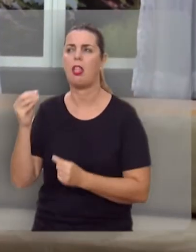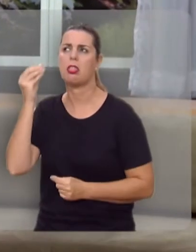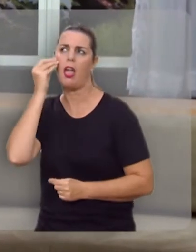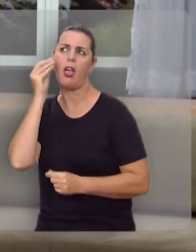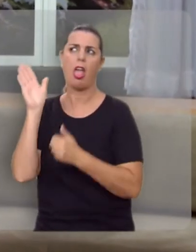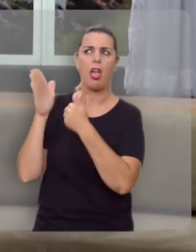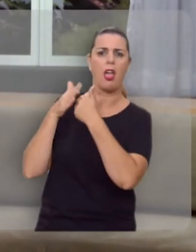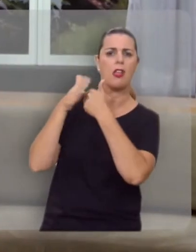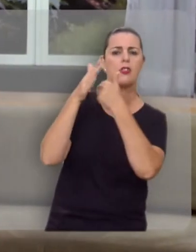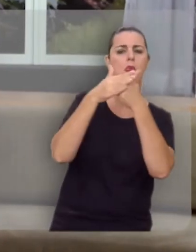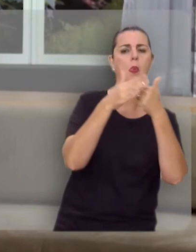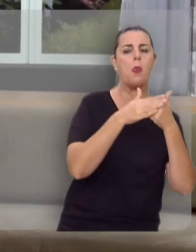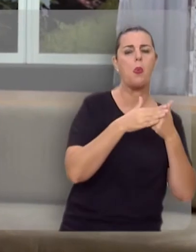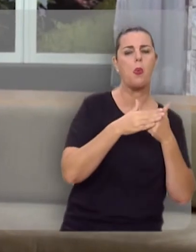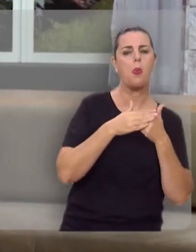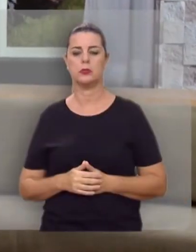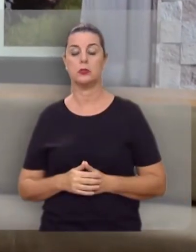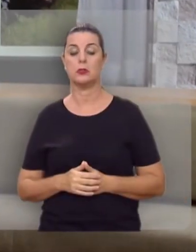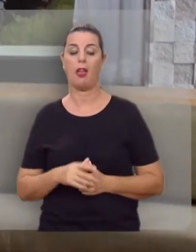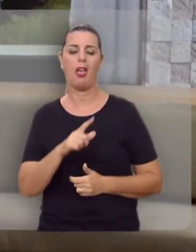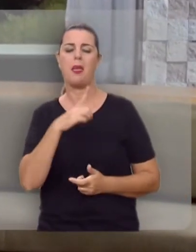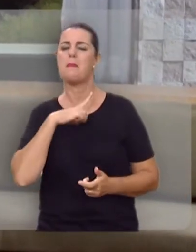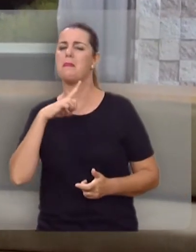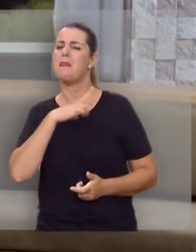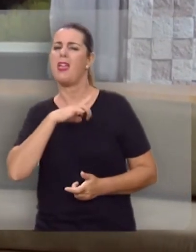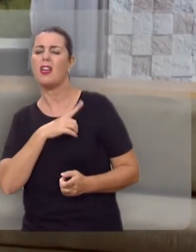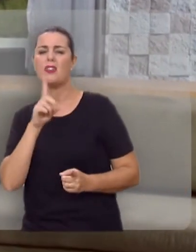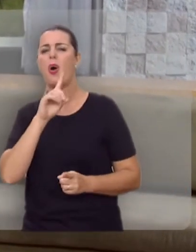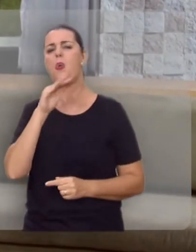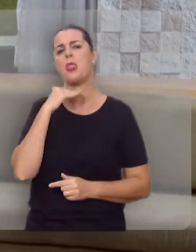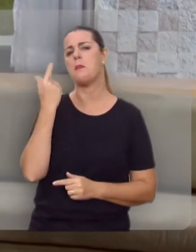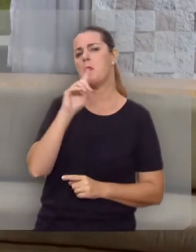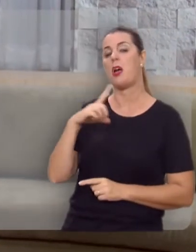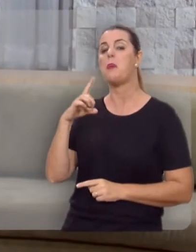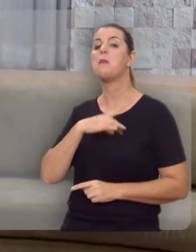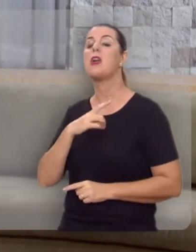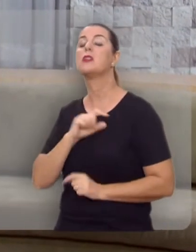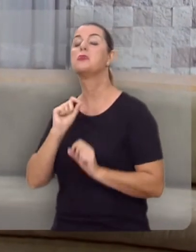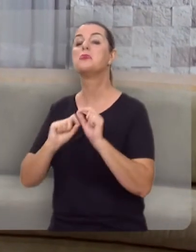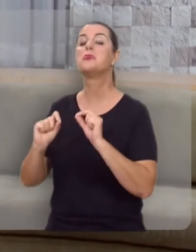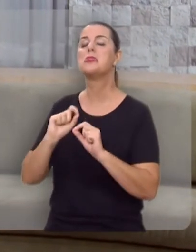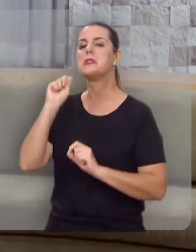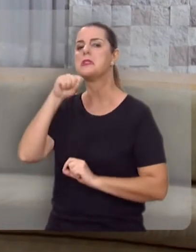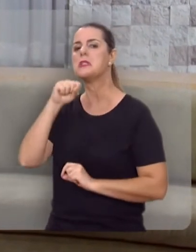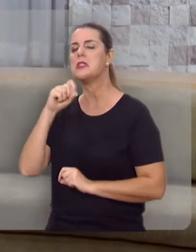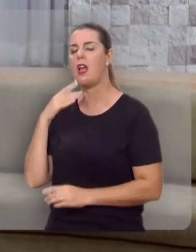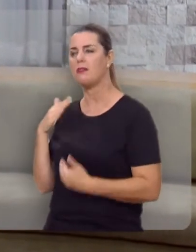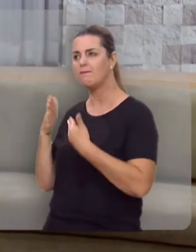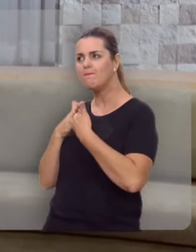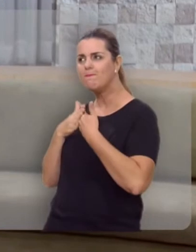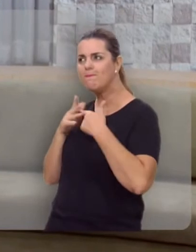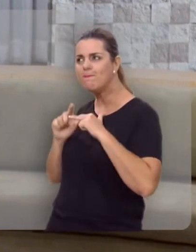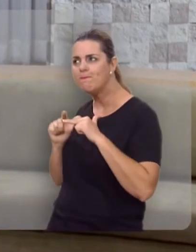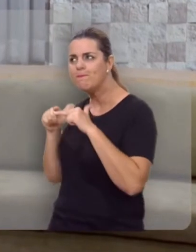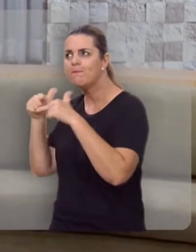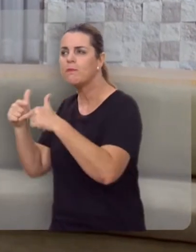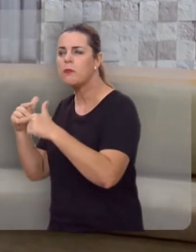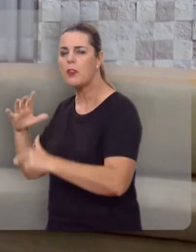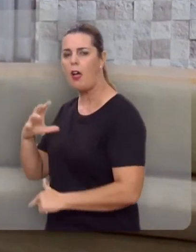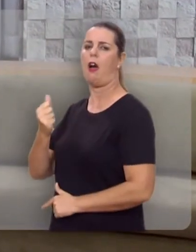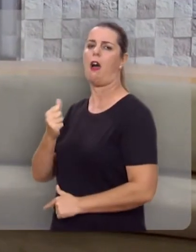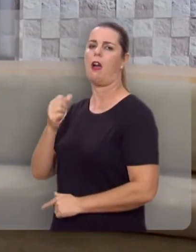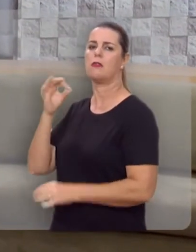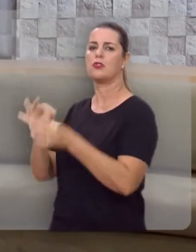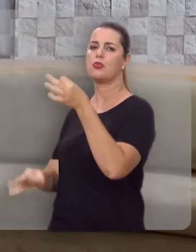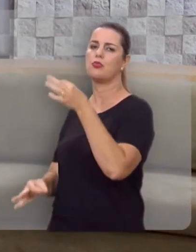fugir, tentarão se esconder nas cavernas. E eles estão com medo, não da morte, eles estarão com medo sim de enfrentar a